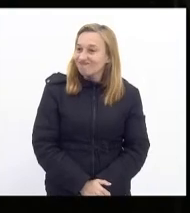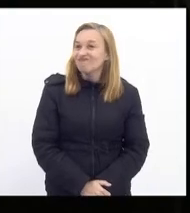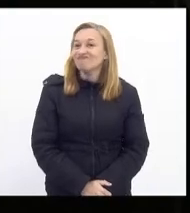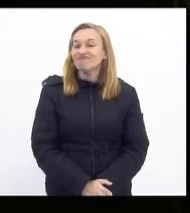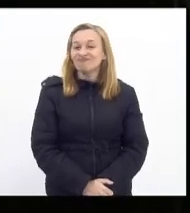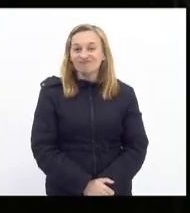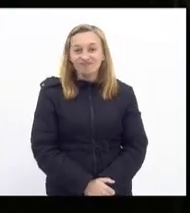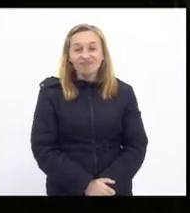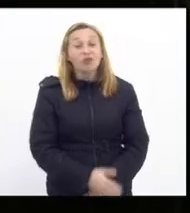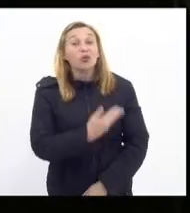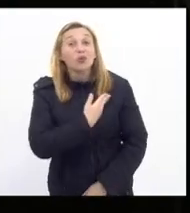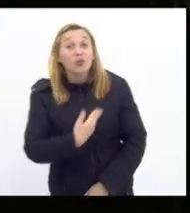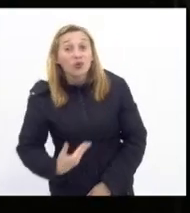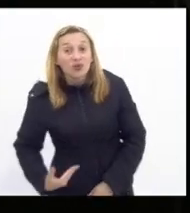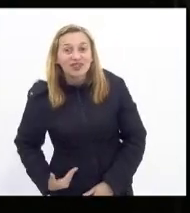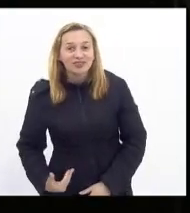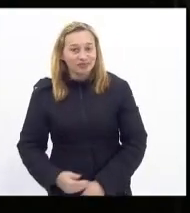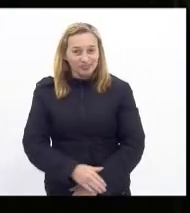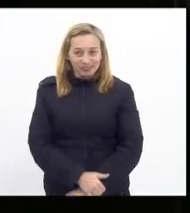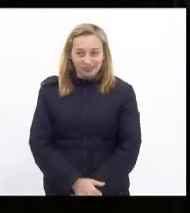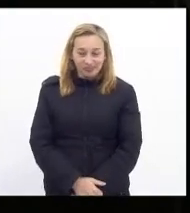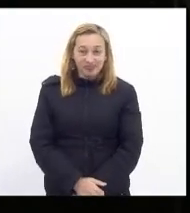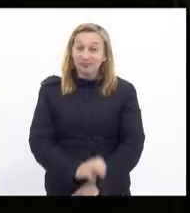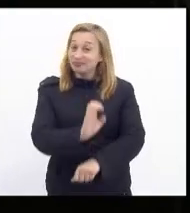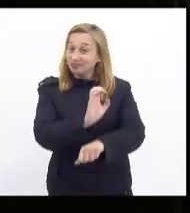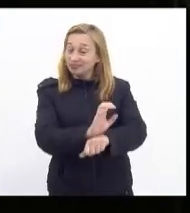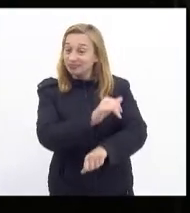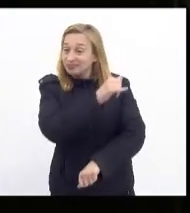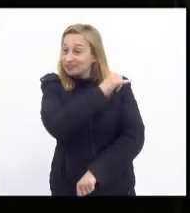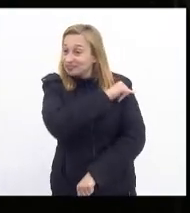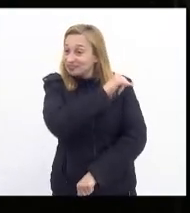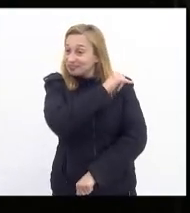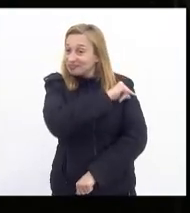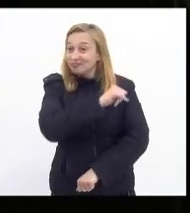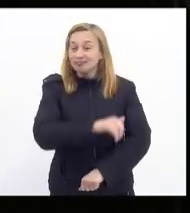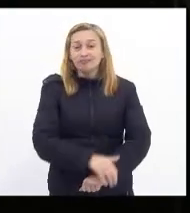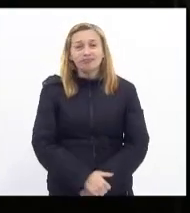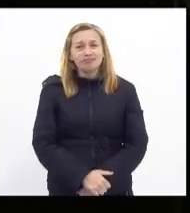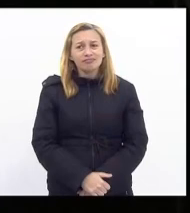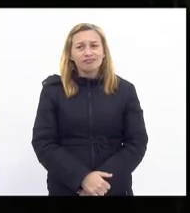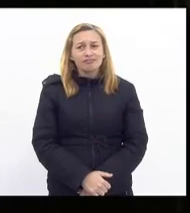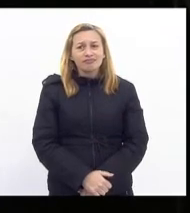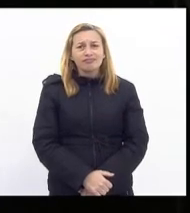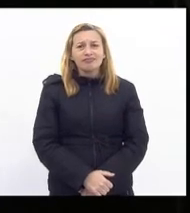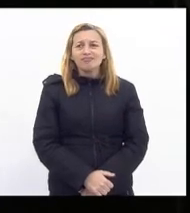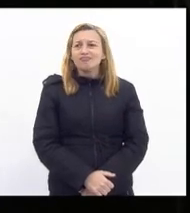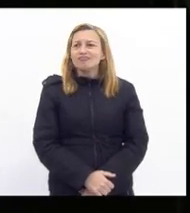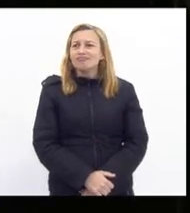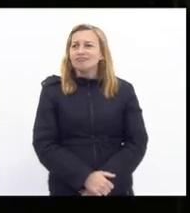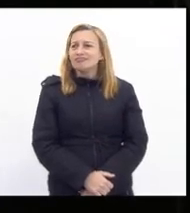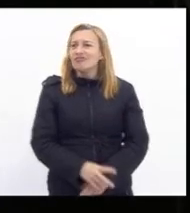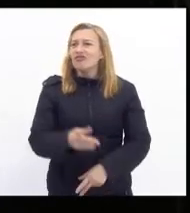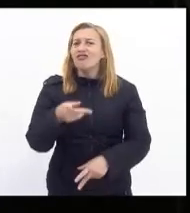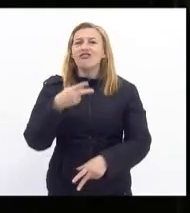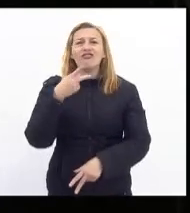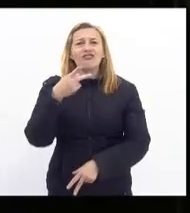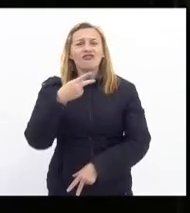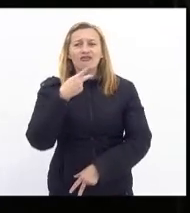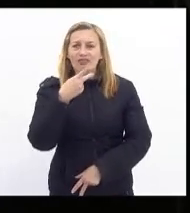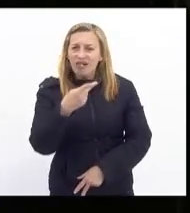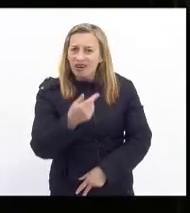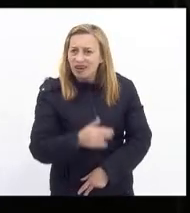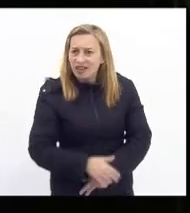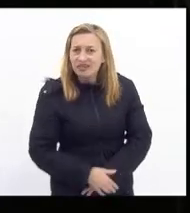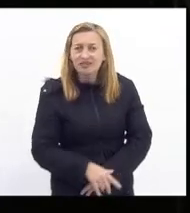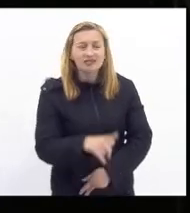O governador do estado do Rio de Janeiro anda dizendo que